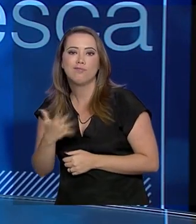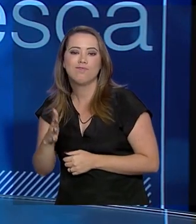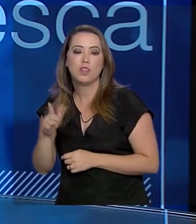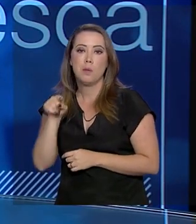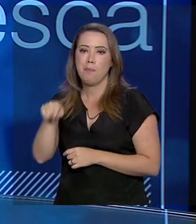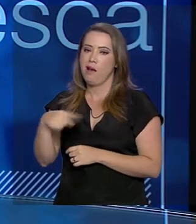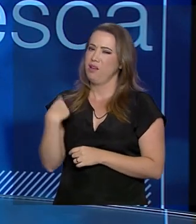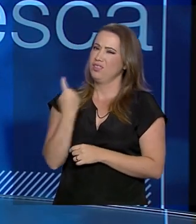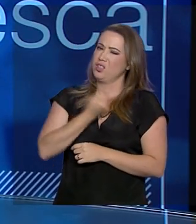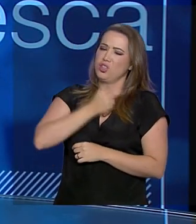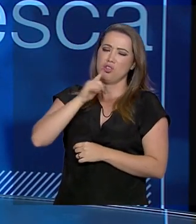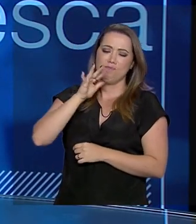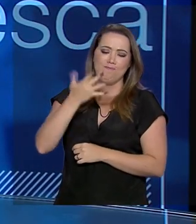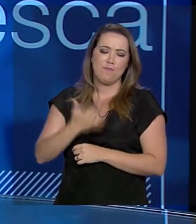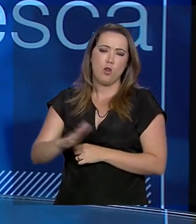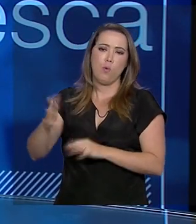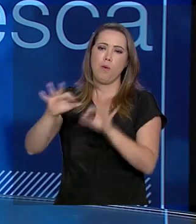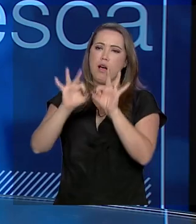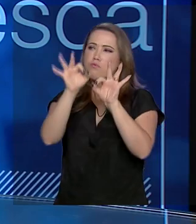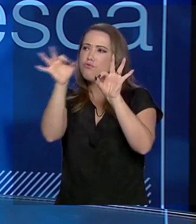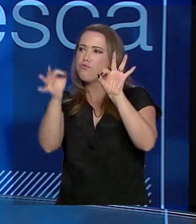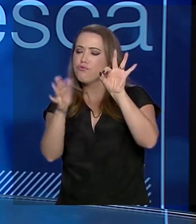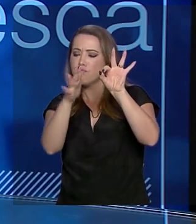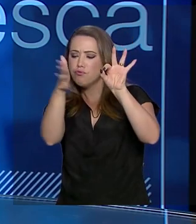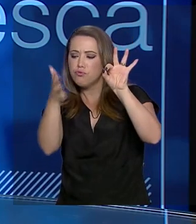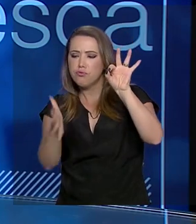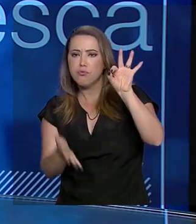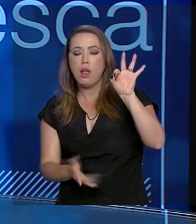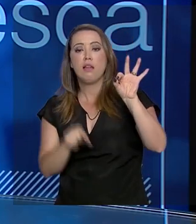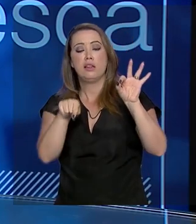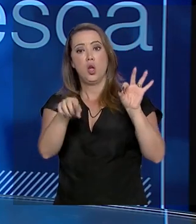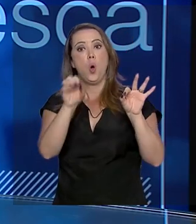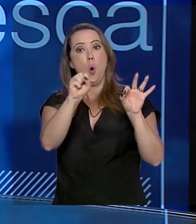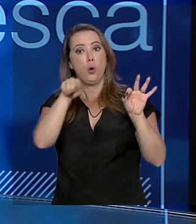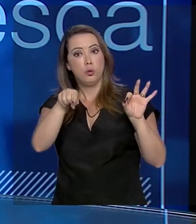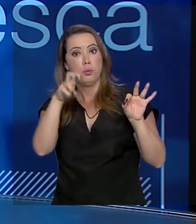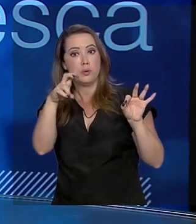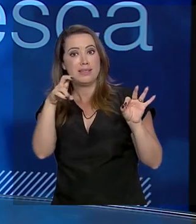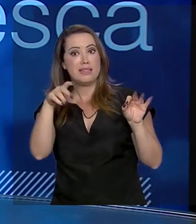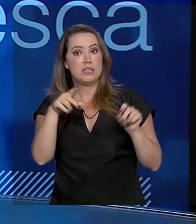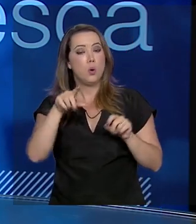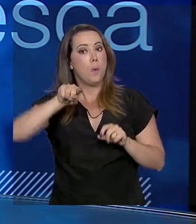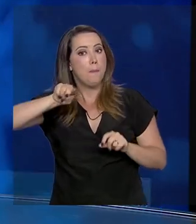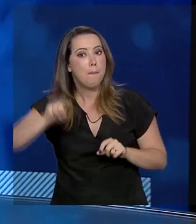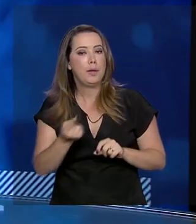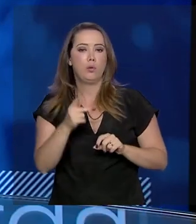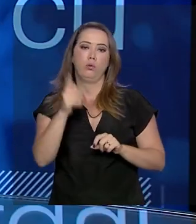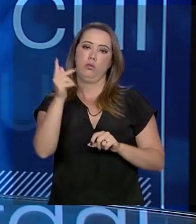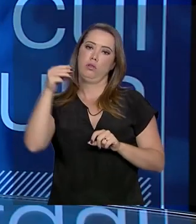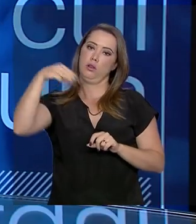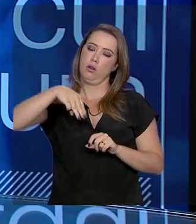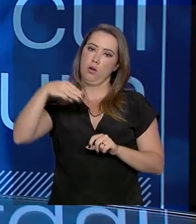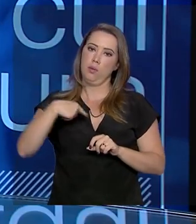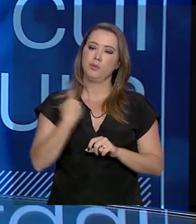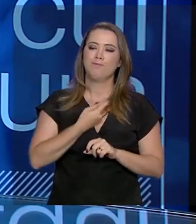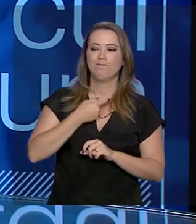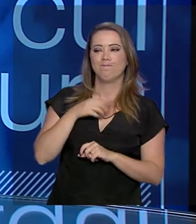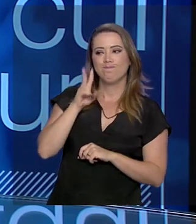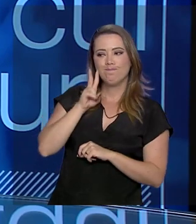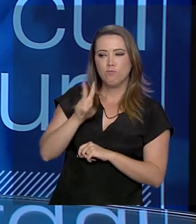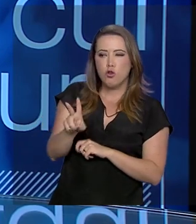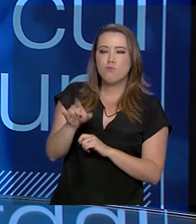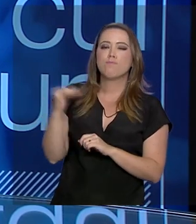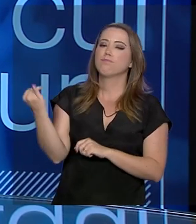costa maravilhosa que nós temos de 8.500 quilômetros, nós hoje temos um olhar carinhoso e sabemos que pode ser